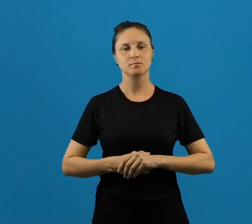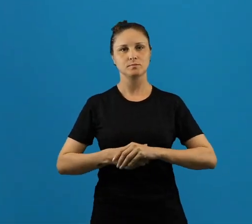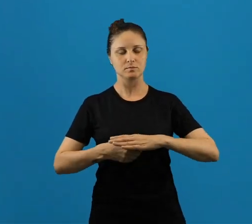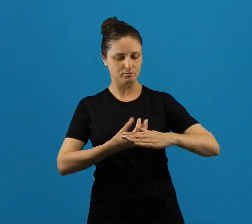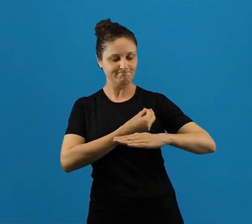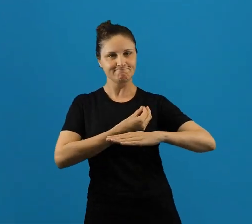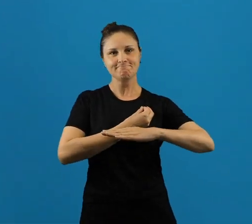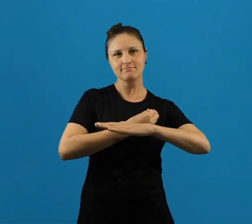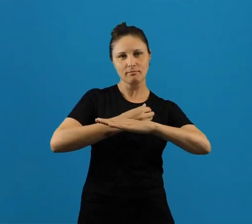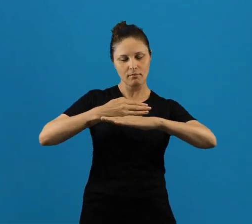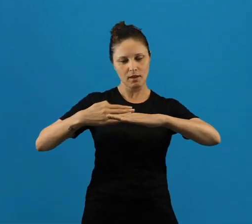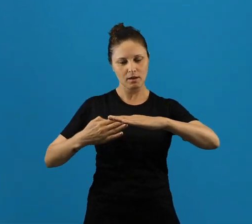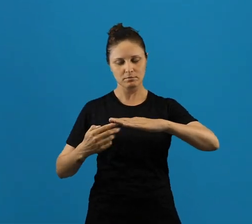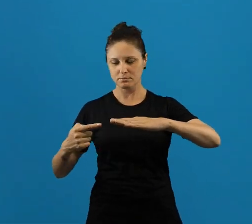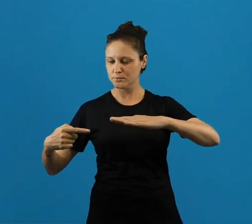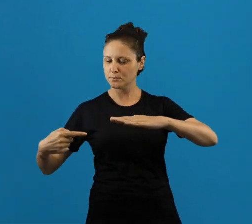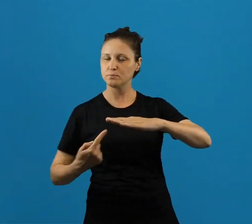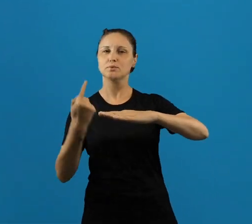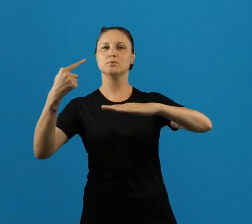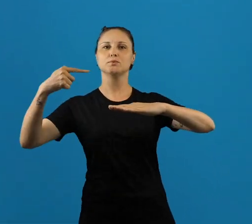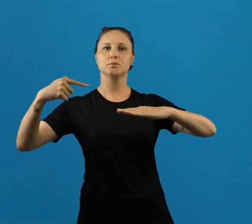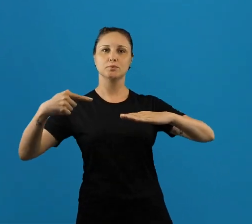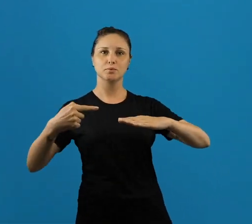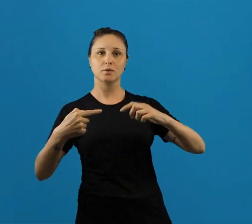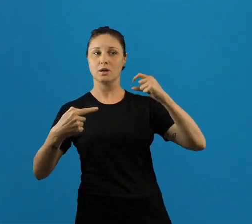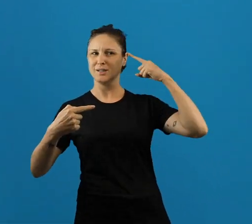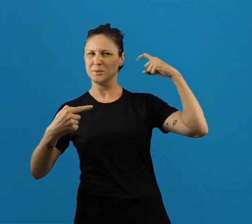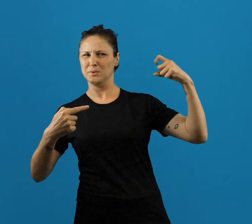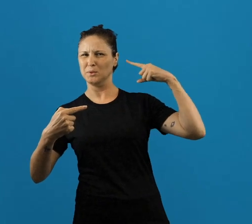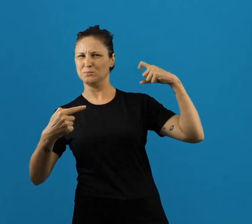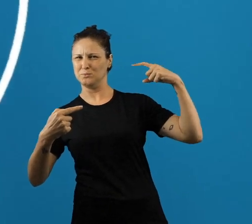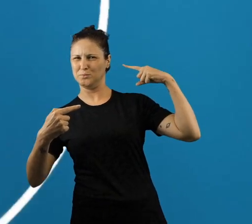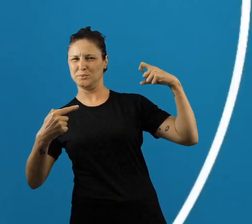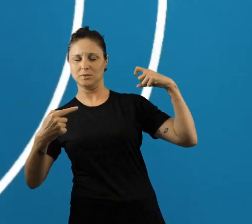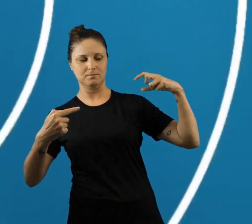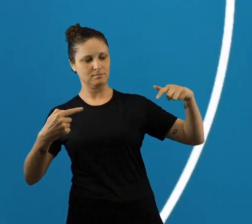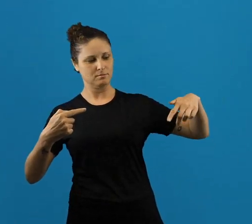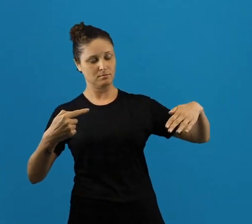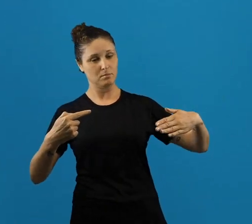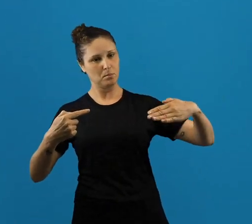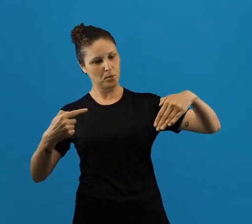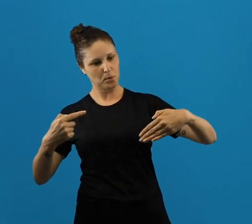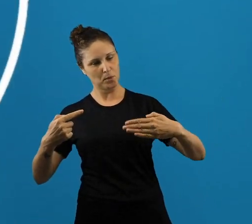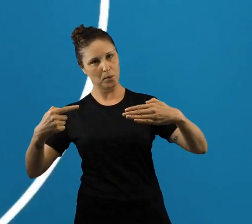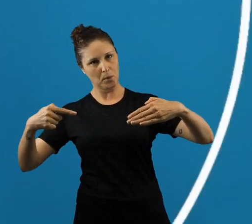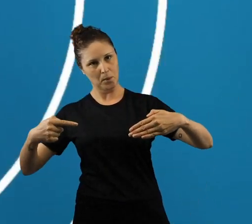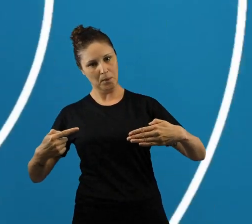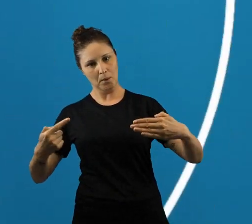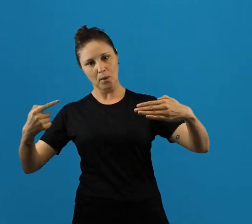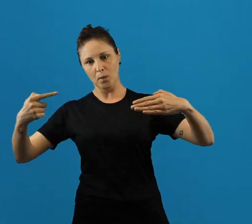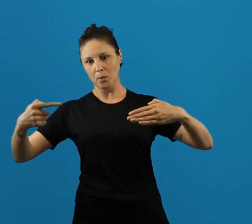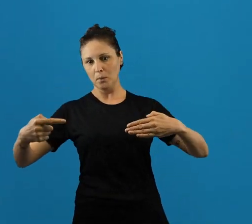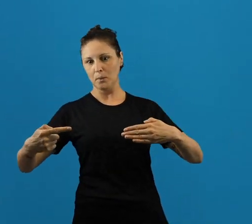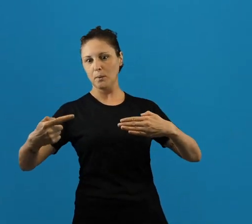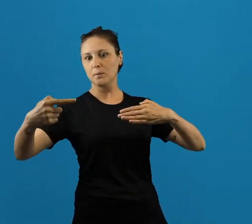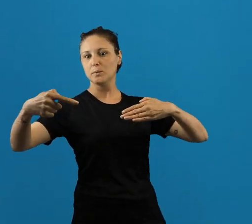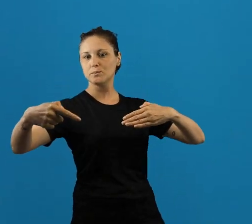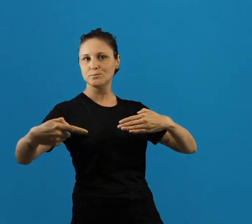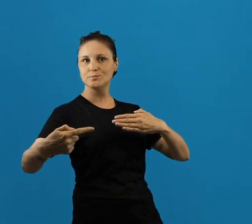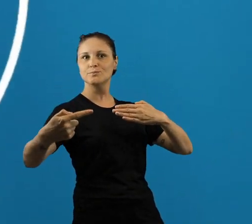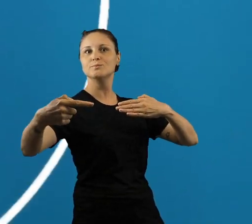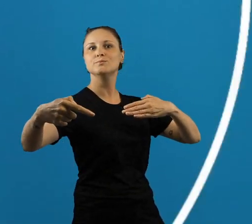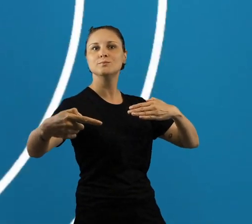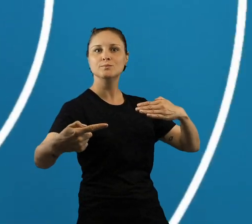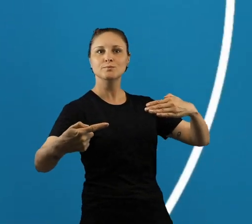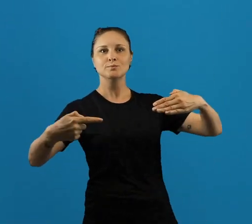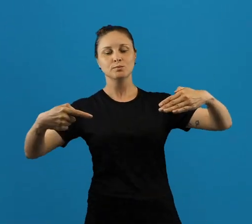O som produzido pelos animais marinhos debaixo d'água pode atingir longas distâncias, como o som produzido por